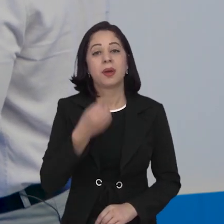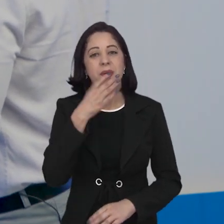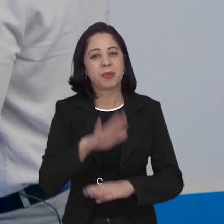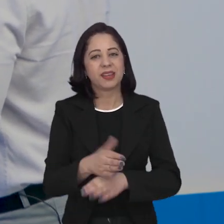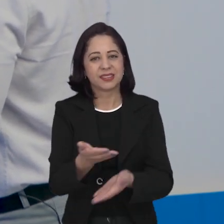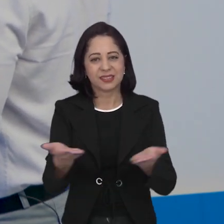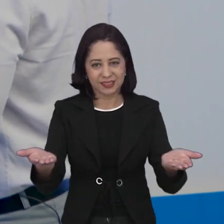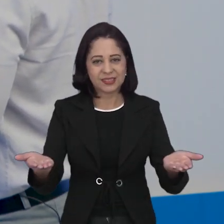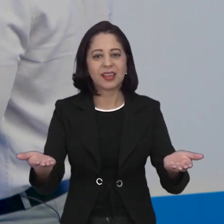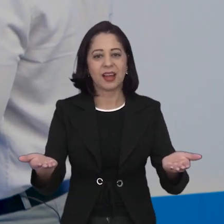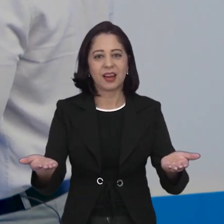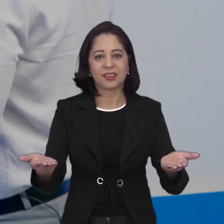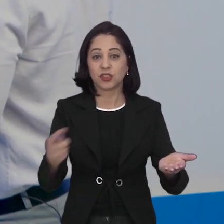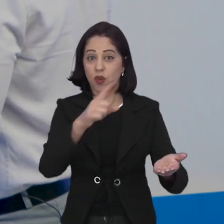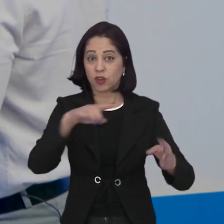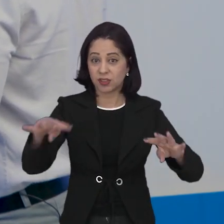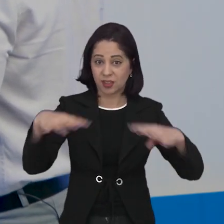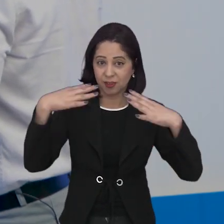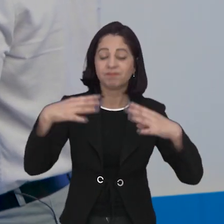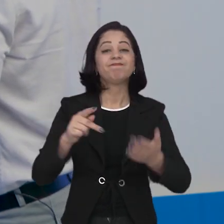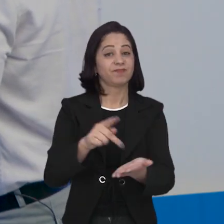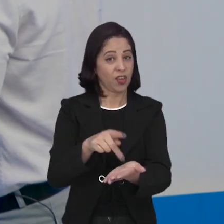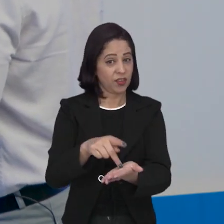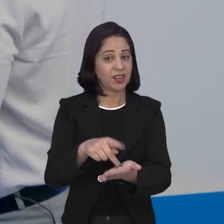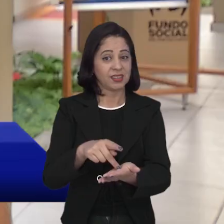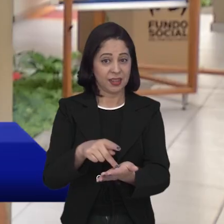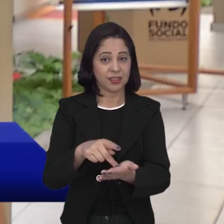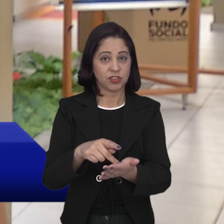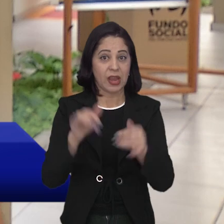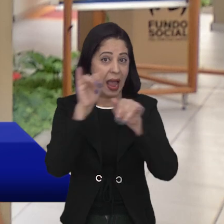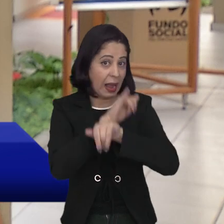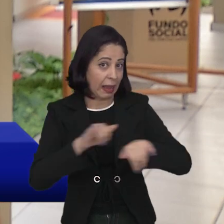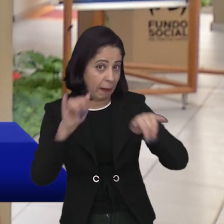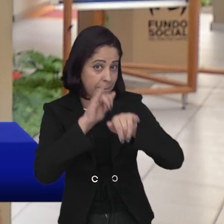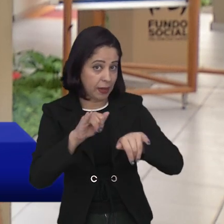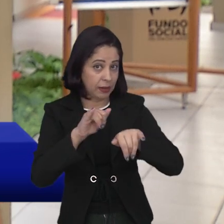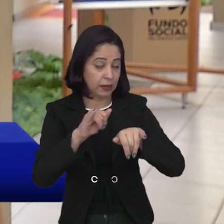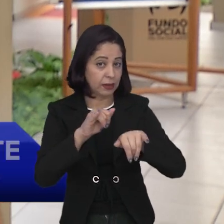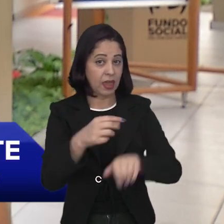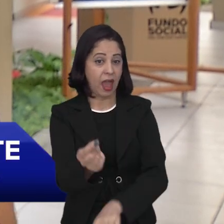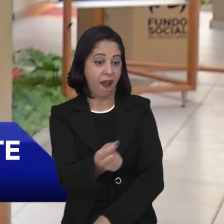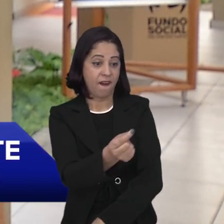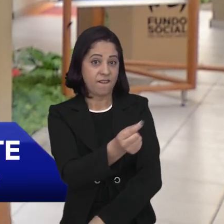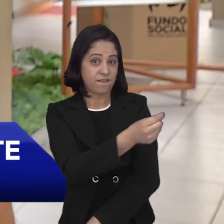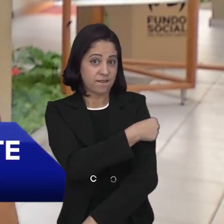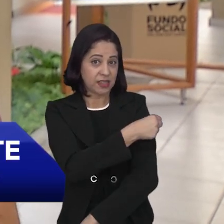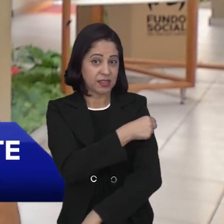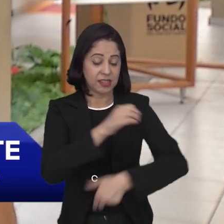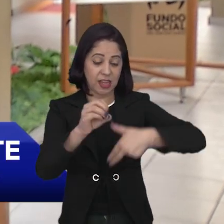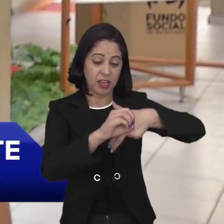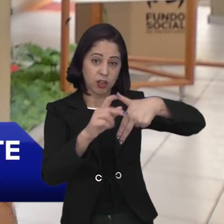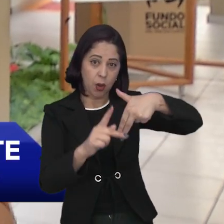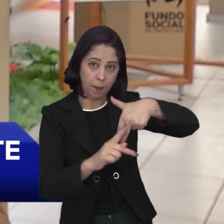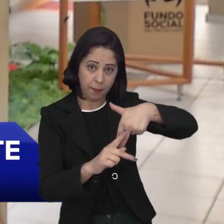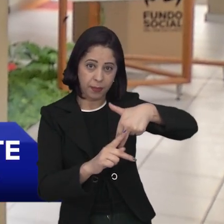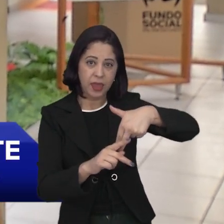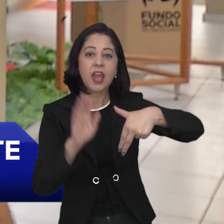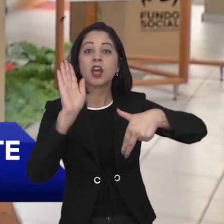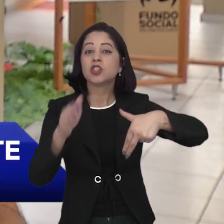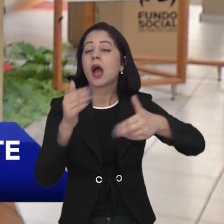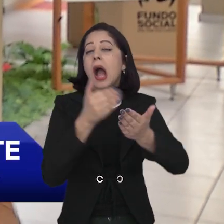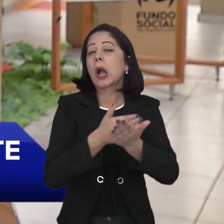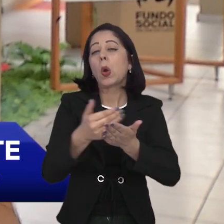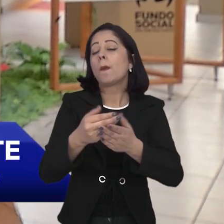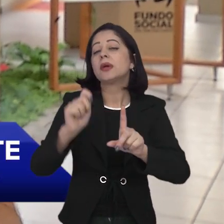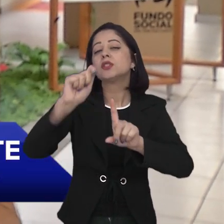boa tarde para você. Boa tarde a todos que acompanham o Boletim Legislativo. É isso mesmo. A campanha de vacinação contra a polio começou no finalzinho